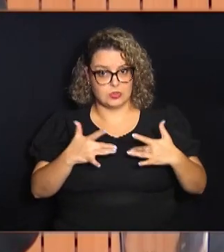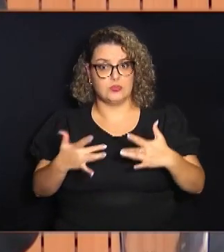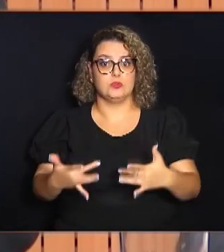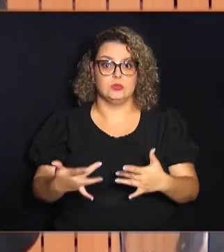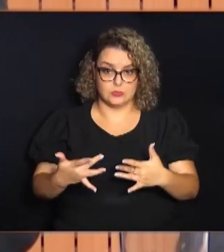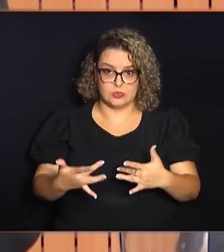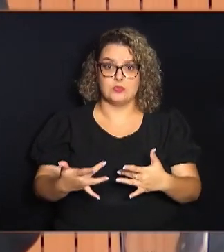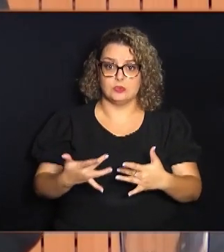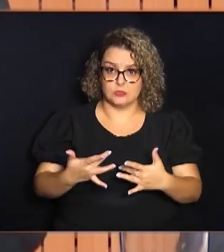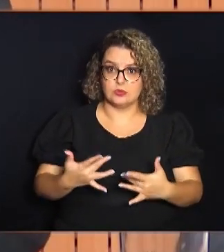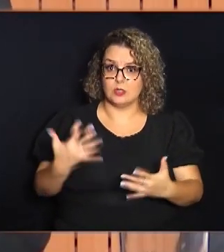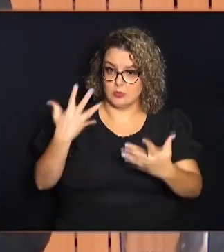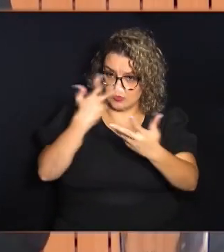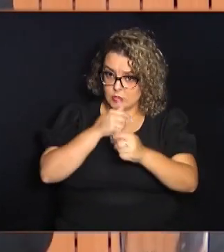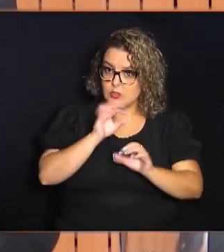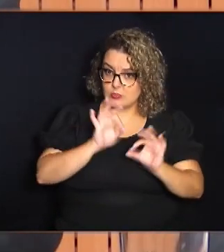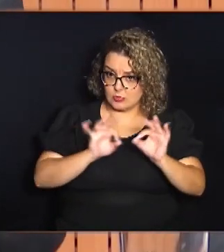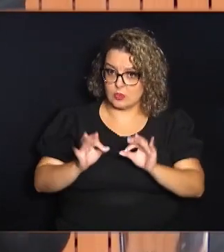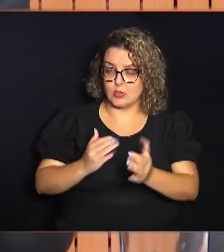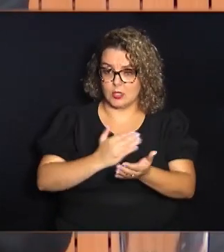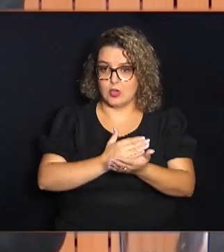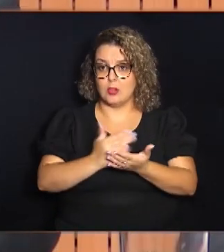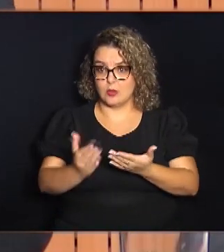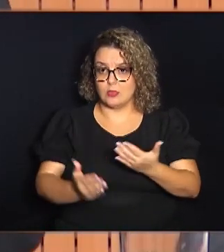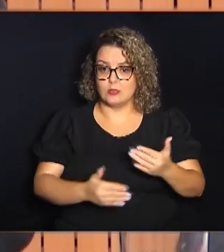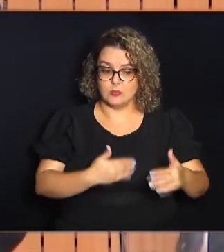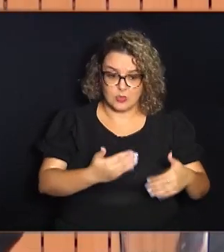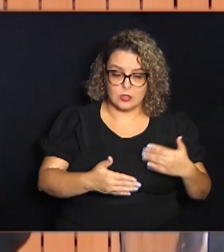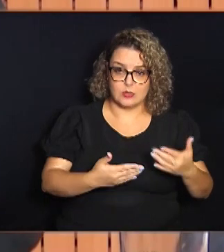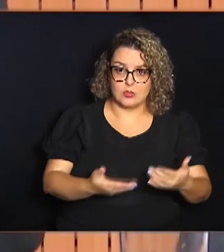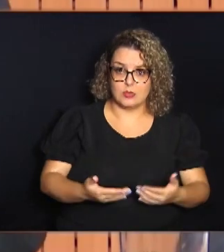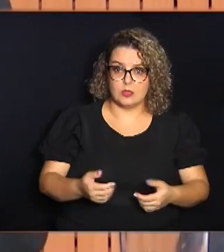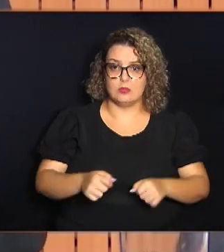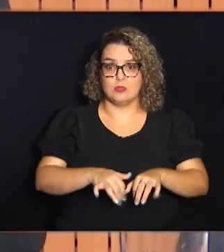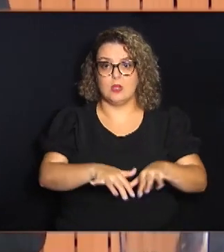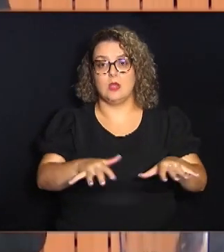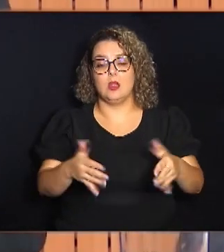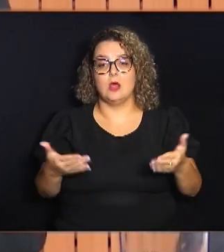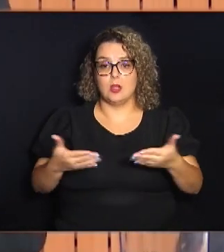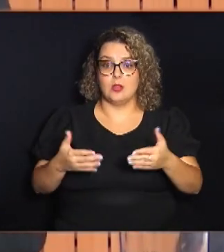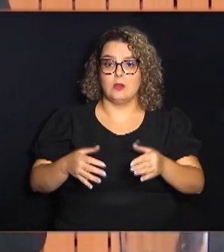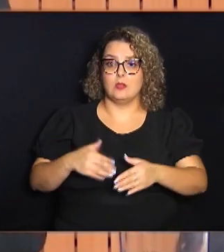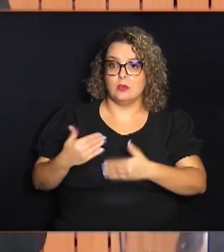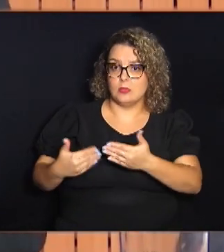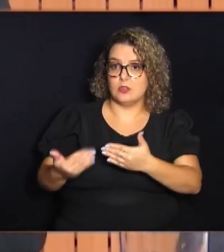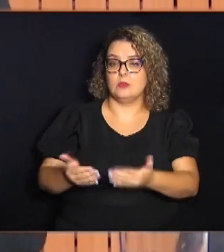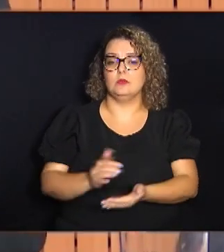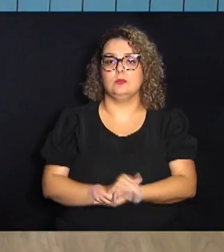está ficando um bonito projeto. Começou assim, só distribuindo, agora a gente está partindo.